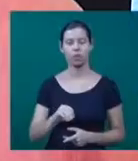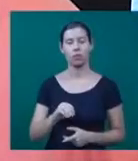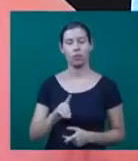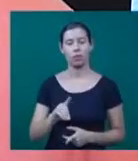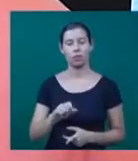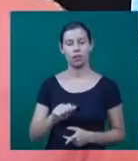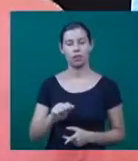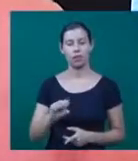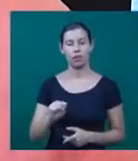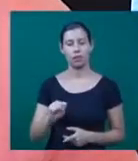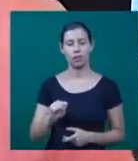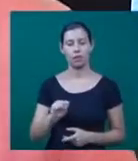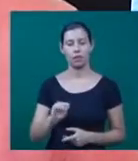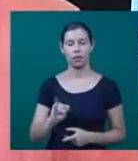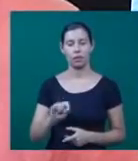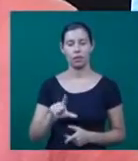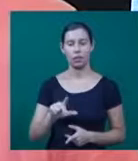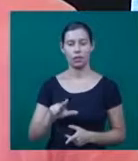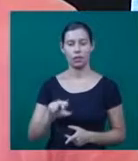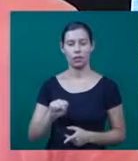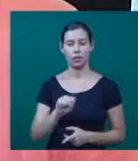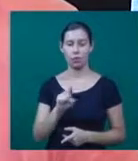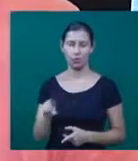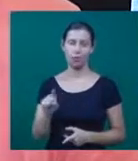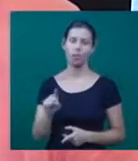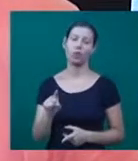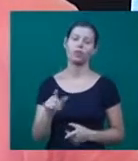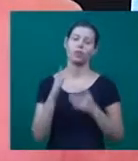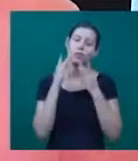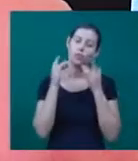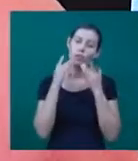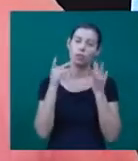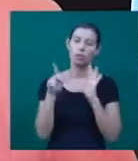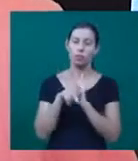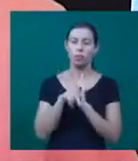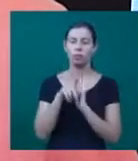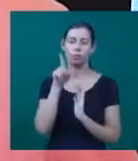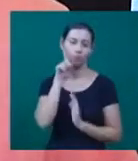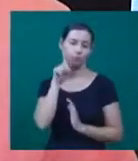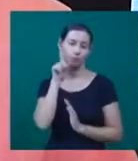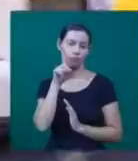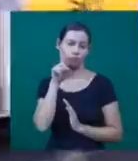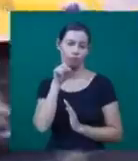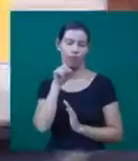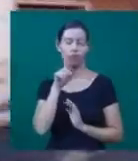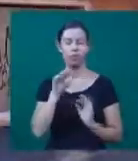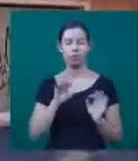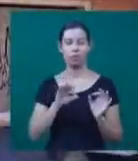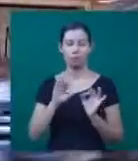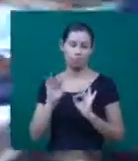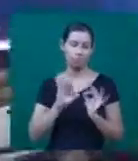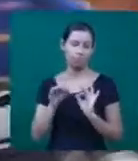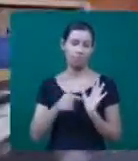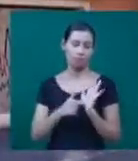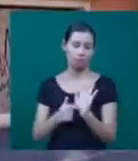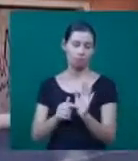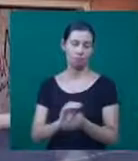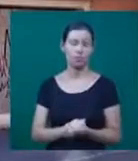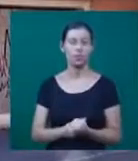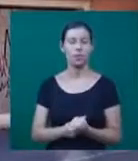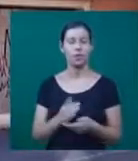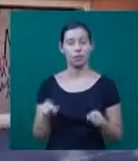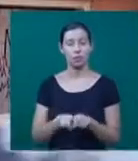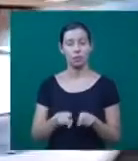Além da memória que faz parte da cidade, tem a minha memória pessoal. Interditada em uma das regiões